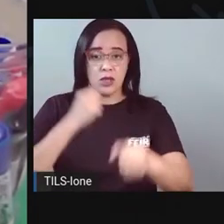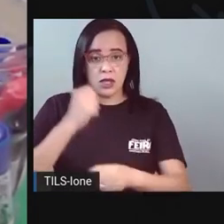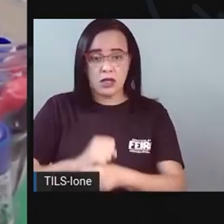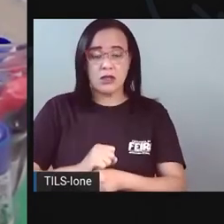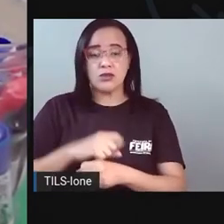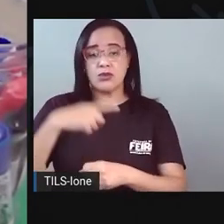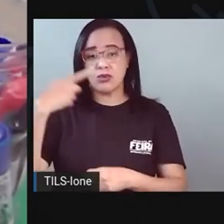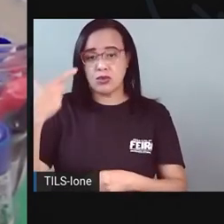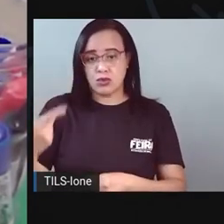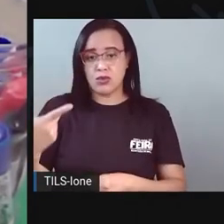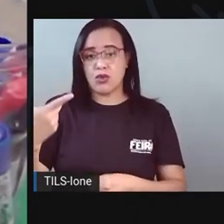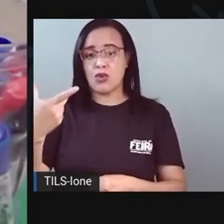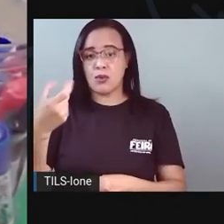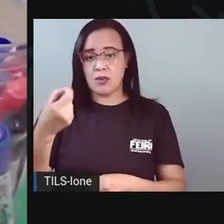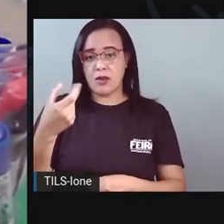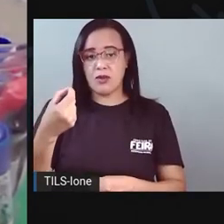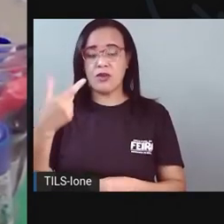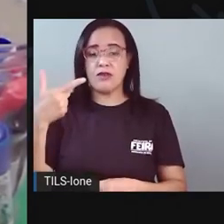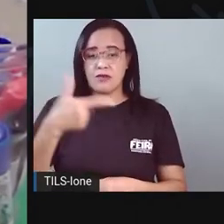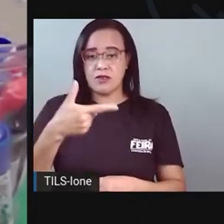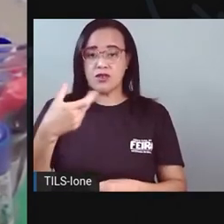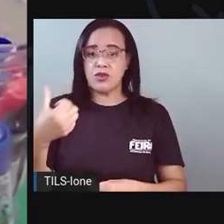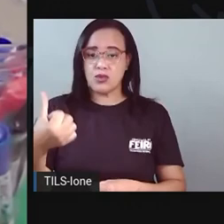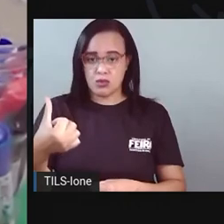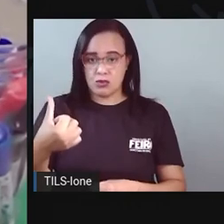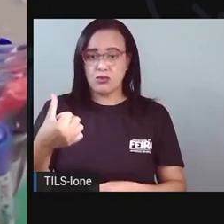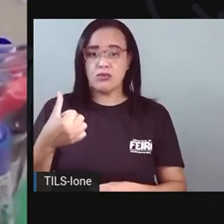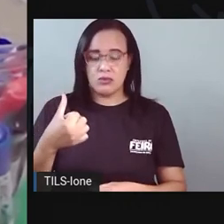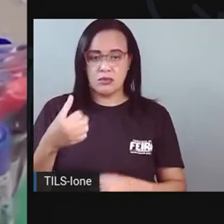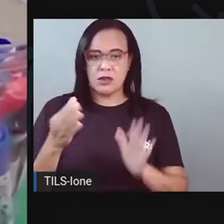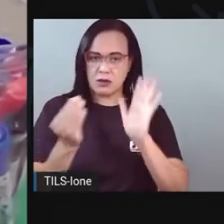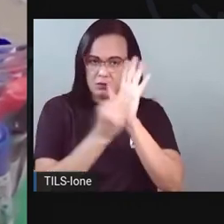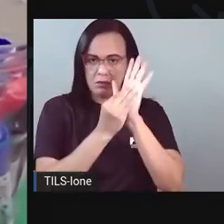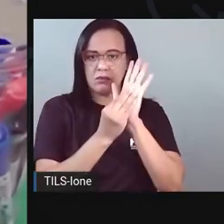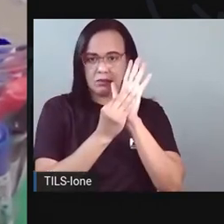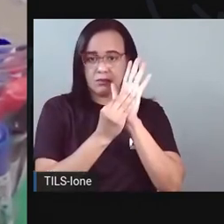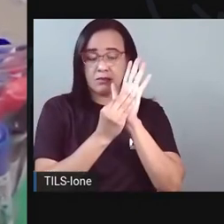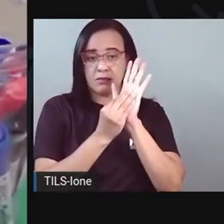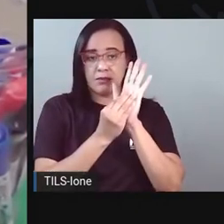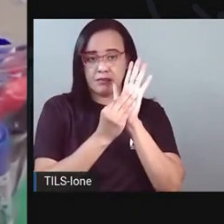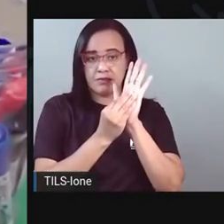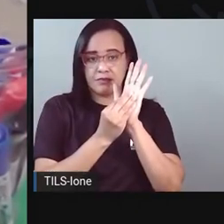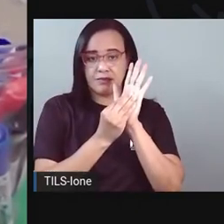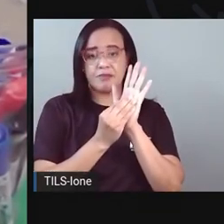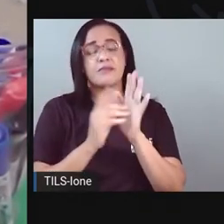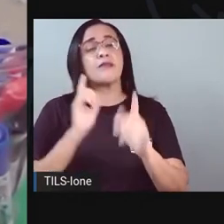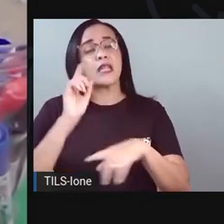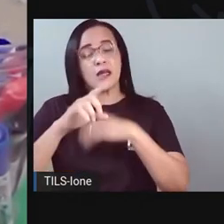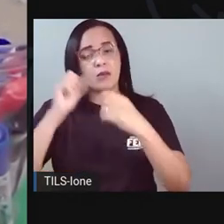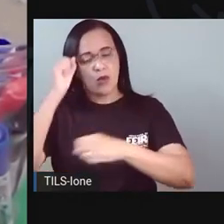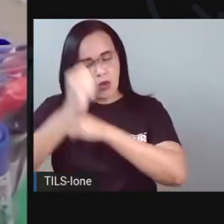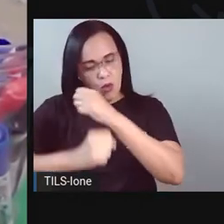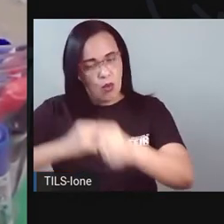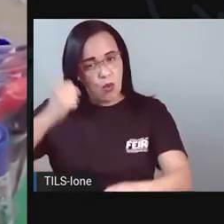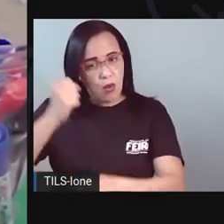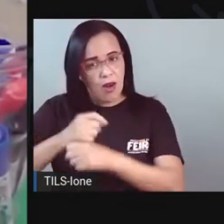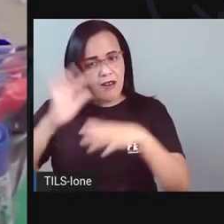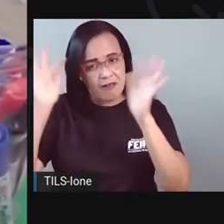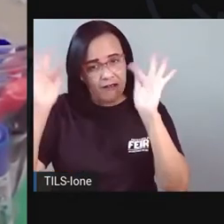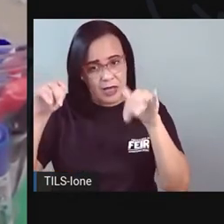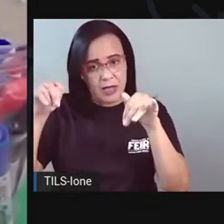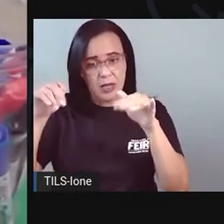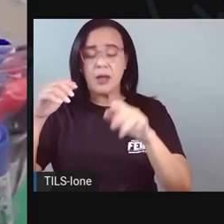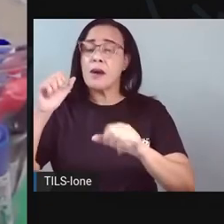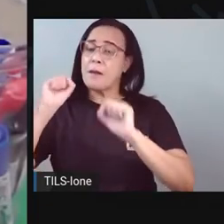Vou colocar aqui 2021. No entanto, quando passar o ano, inclusive, você pode mudar isso aqui. Colocar 2022,